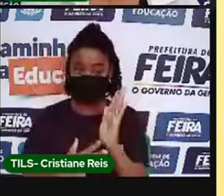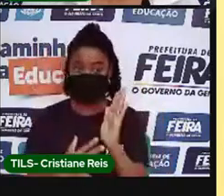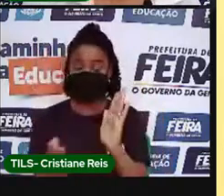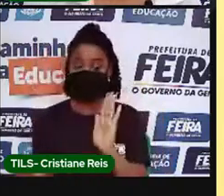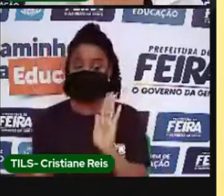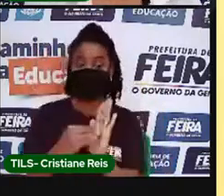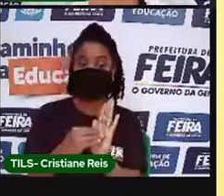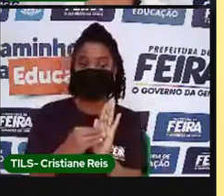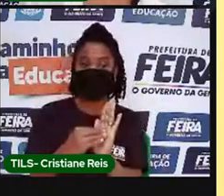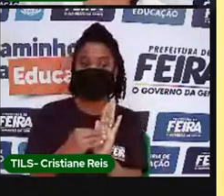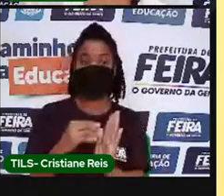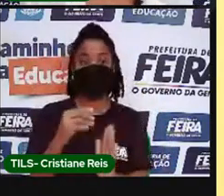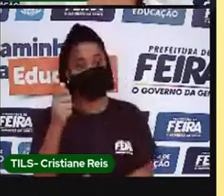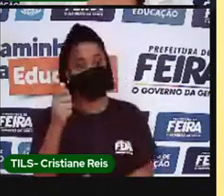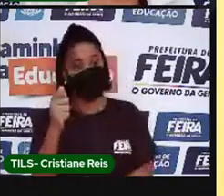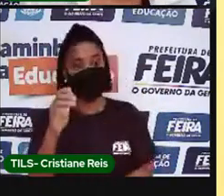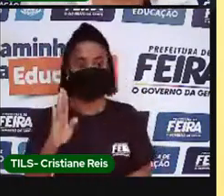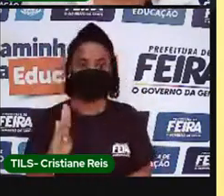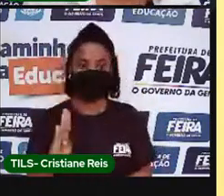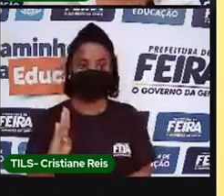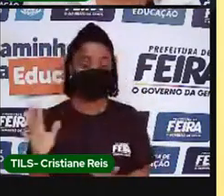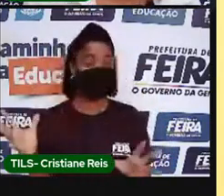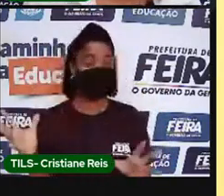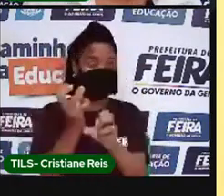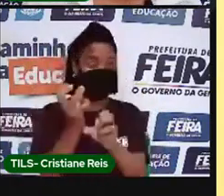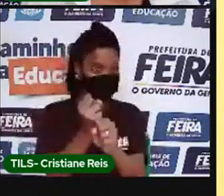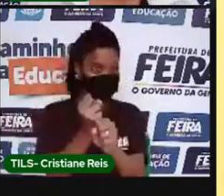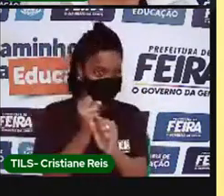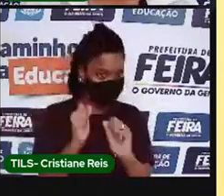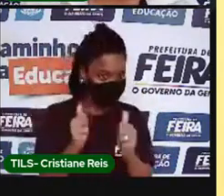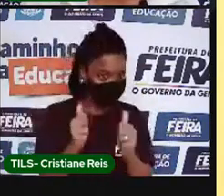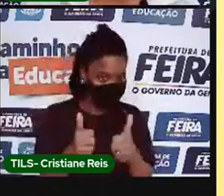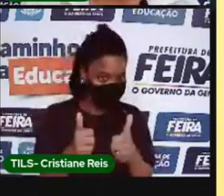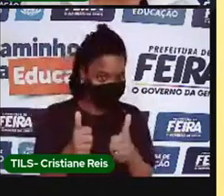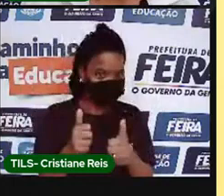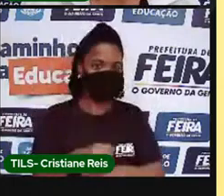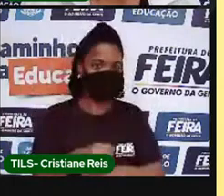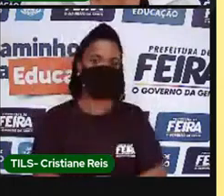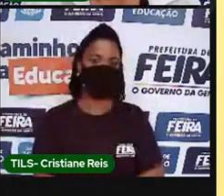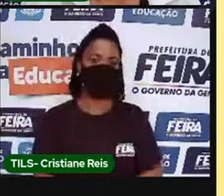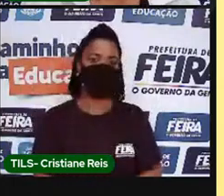nós vemos quantos pontos vocês conseguiram fazer. Número 2.